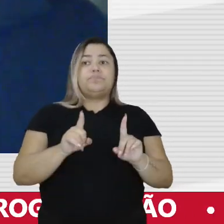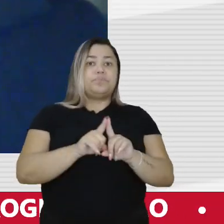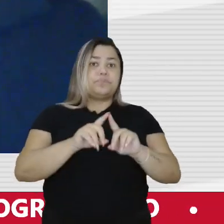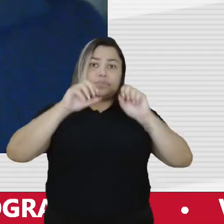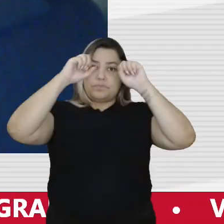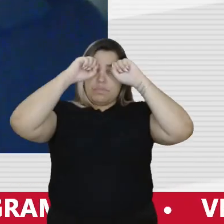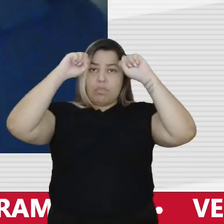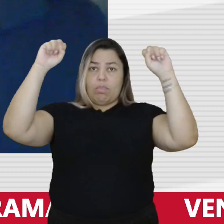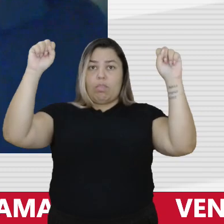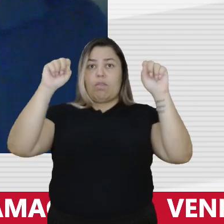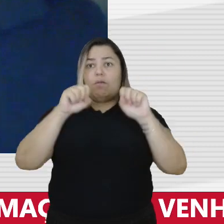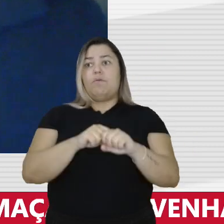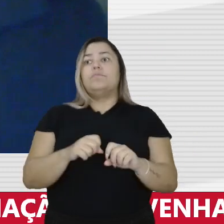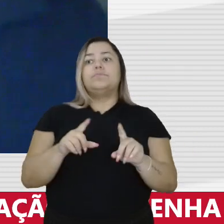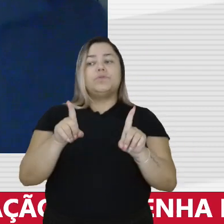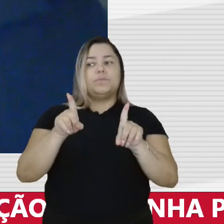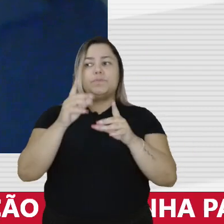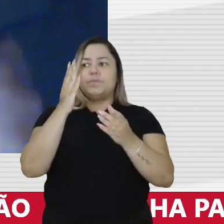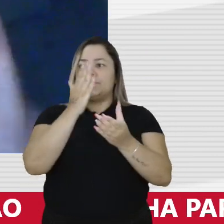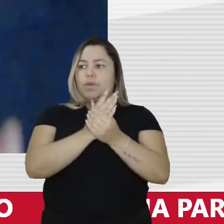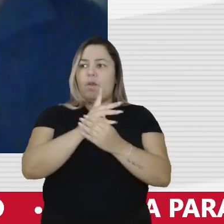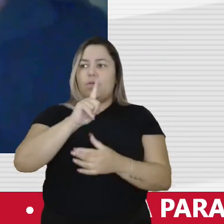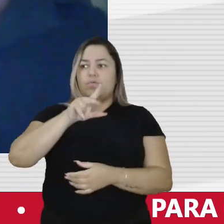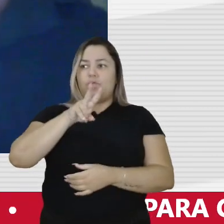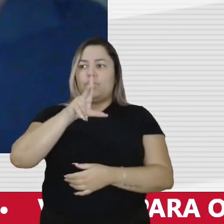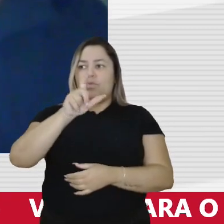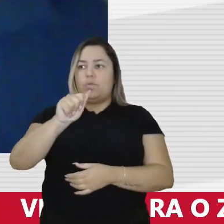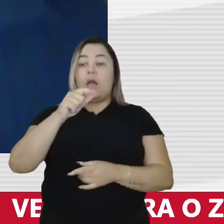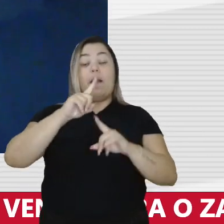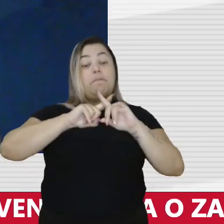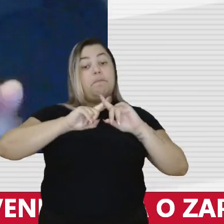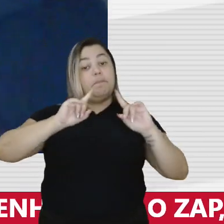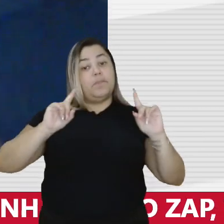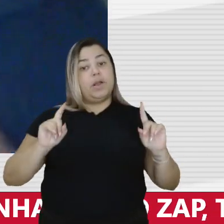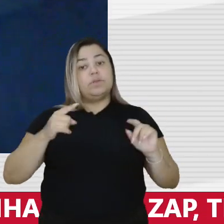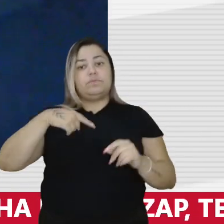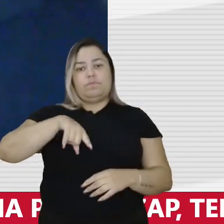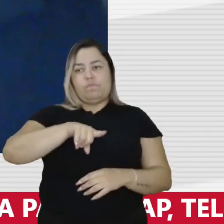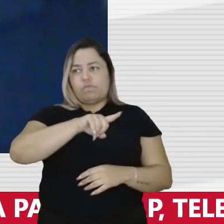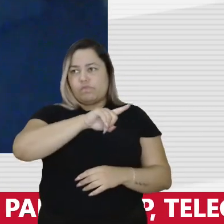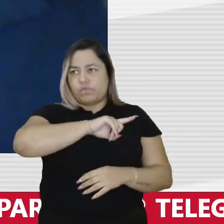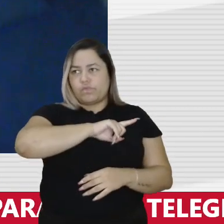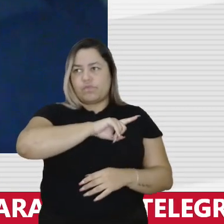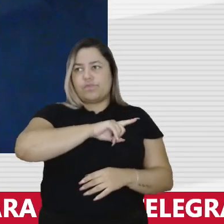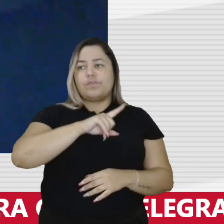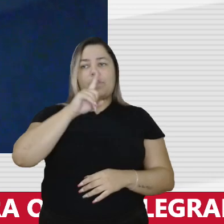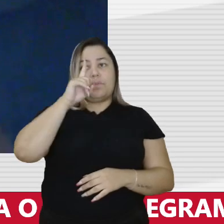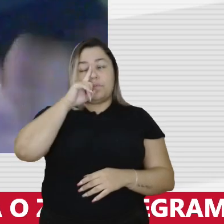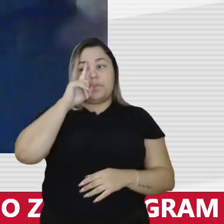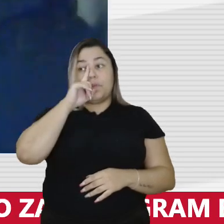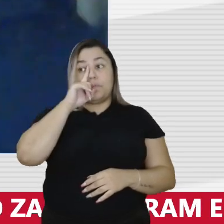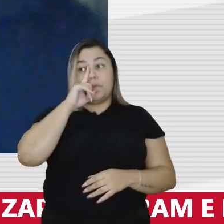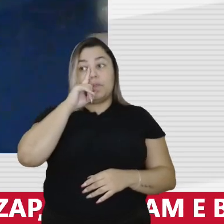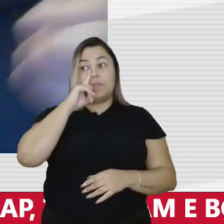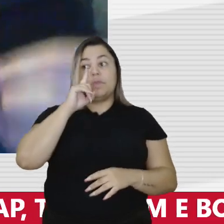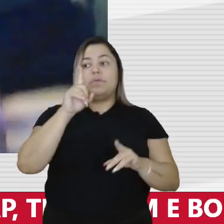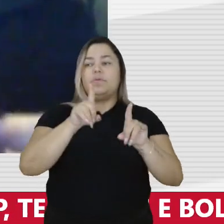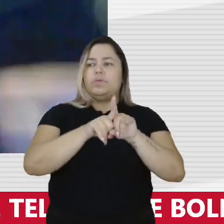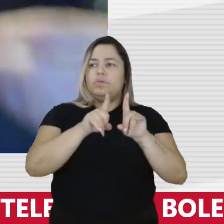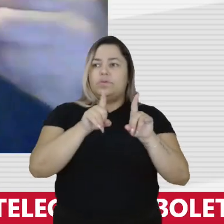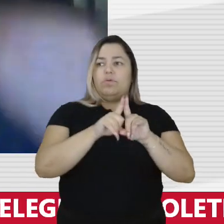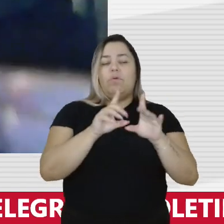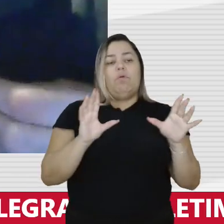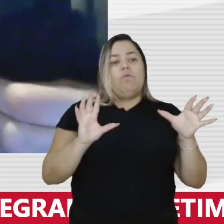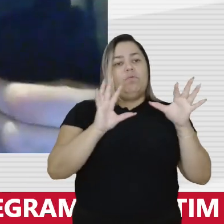Federal anulou o processo do Lula mas nós ainda estamos sob risco e esses estudos que